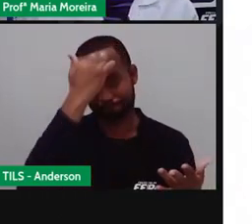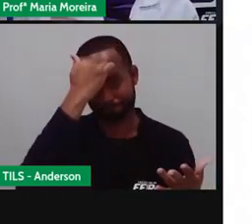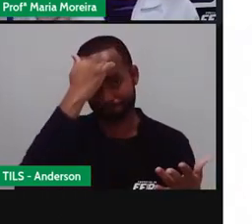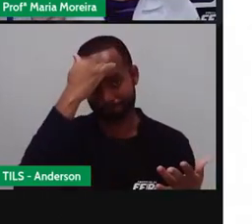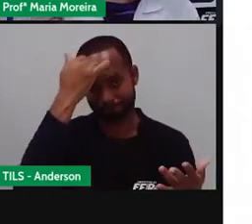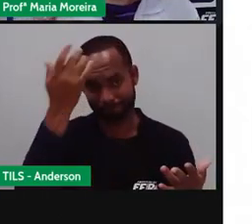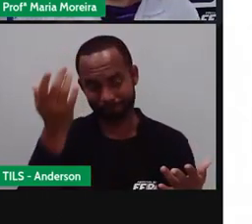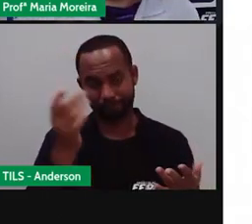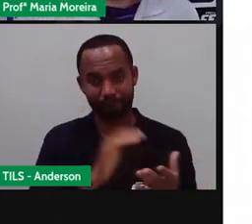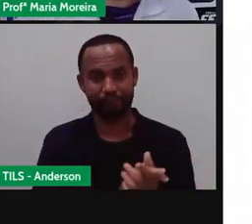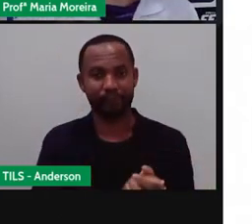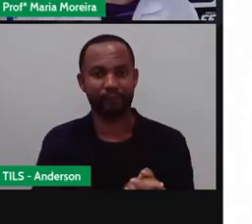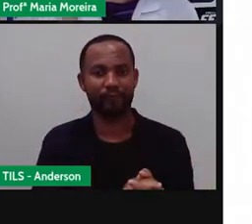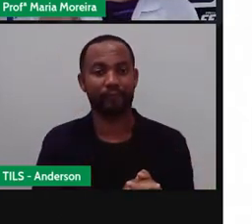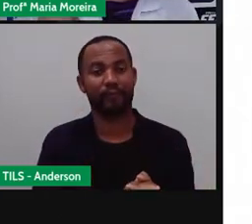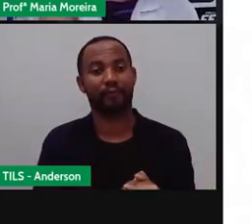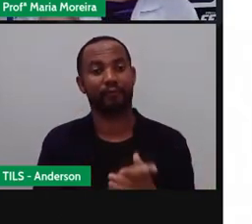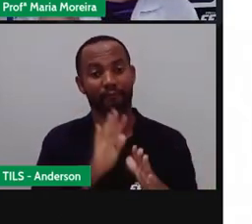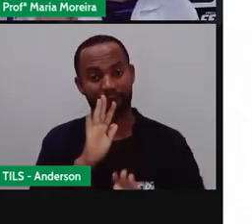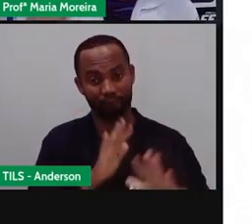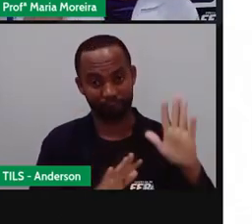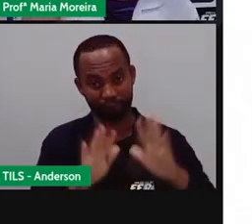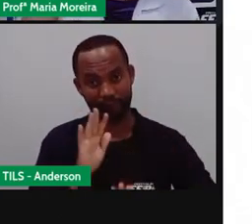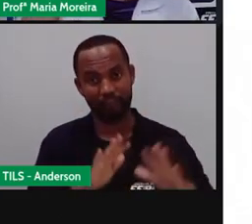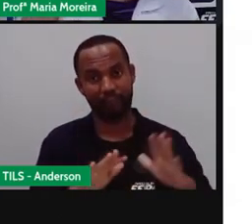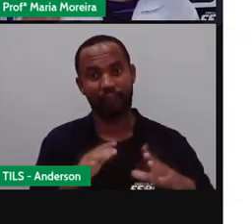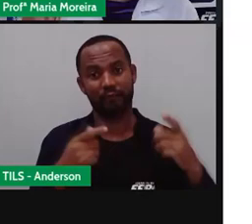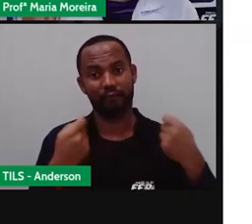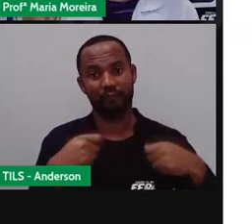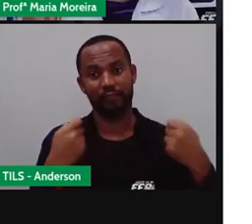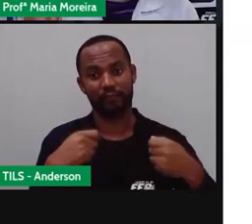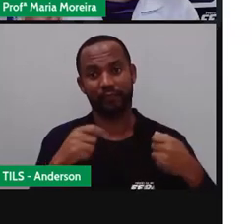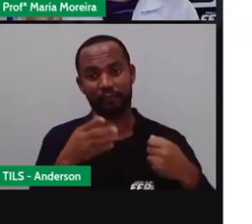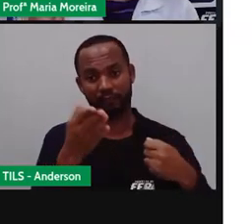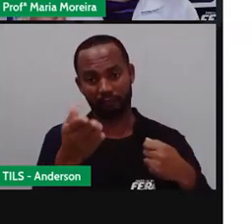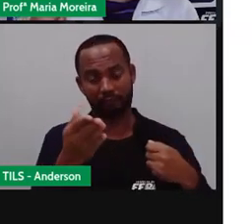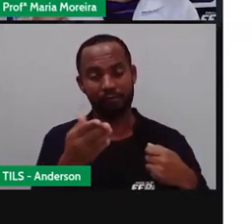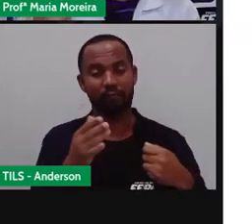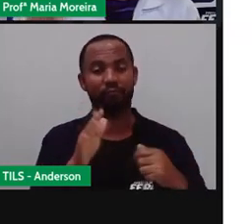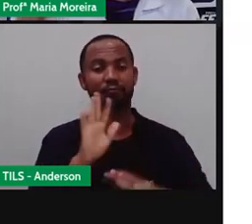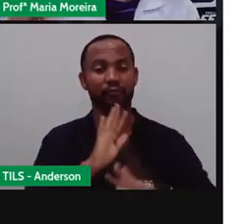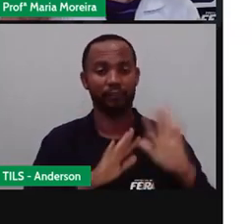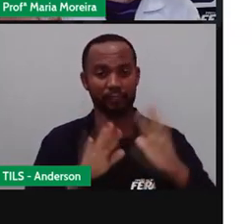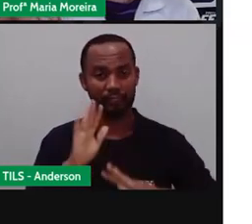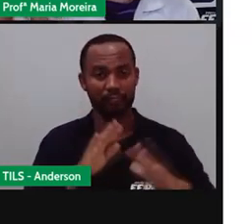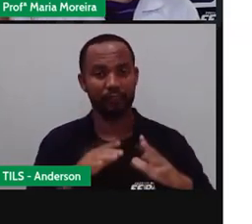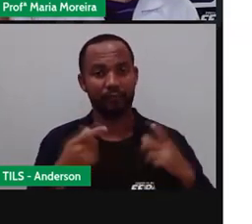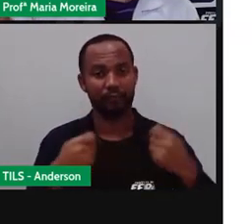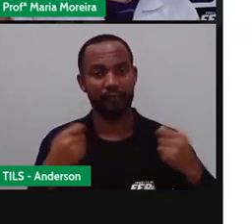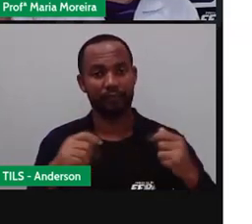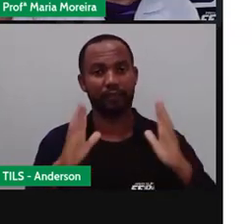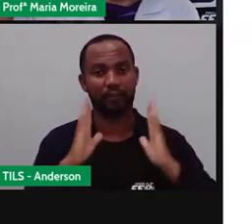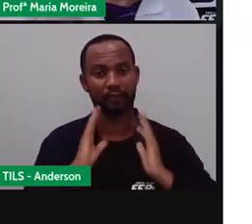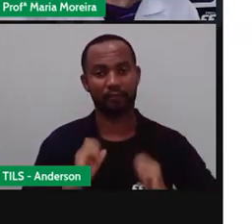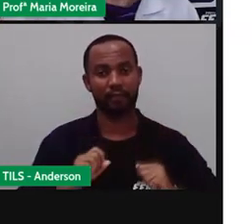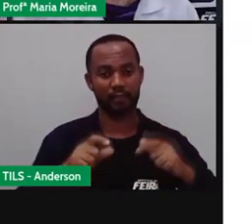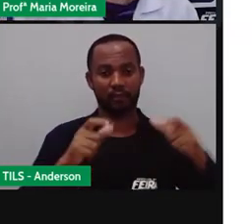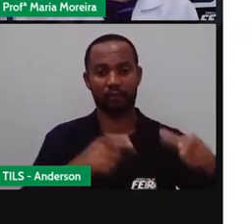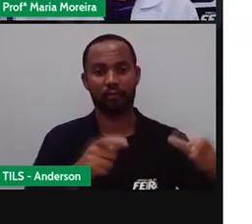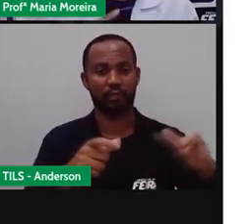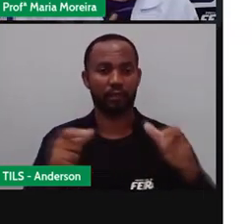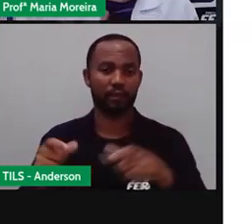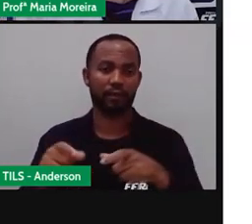vai esse mosquito ficar Falando que a gente viu lá Quando a gente tava estudando metabofose Pois é E aí esse mosquitinho